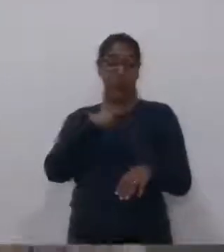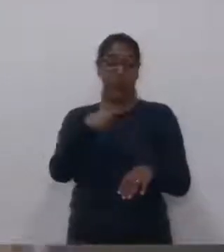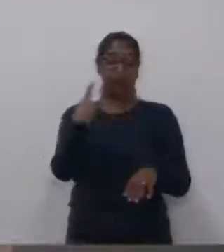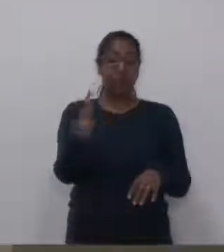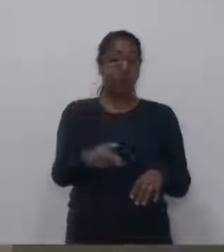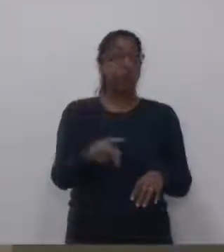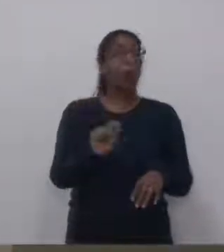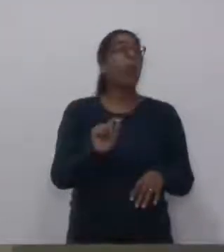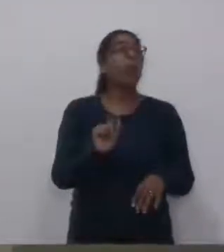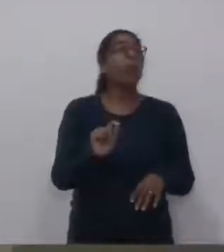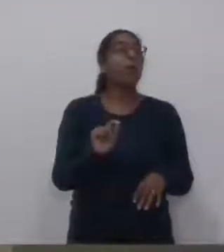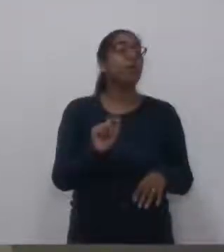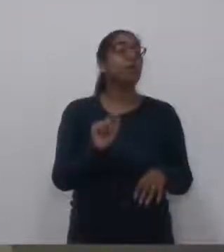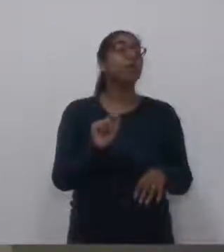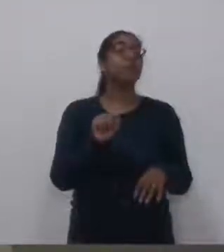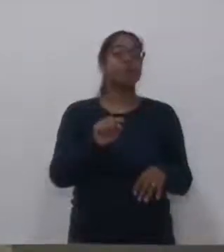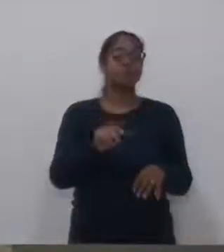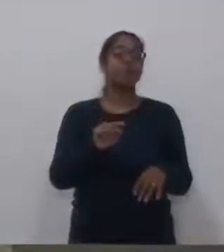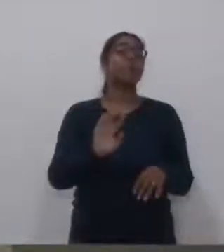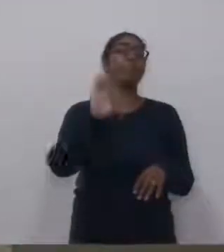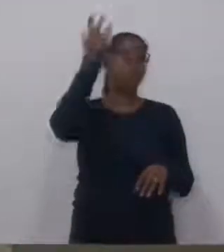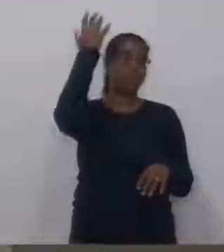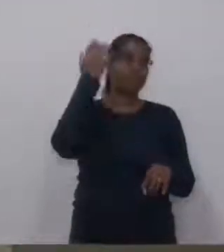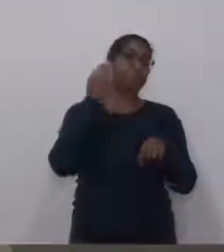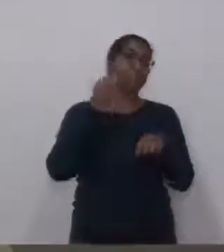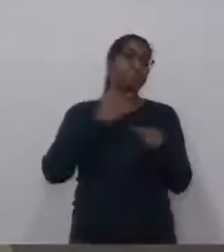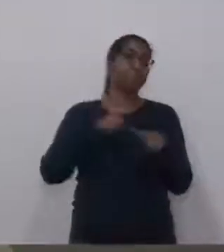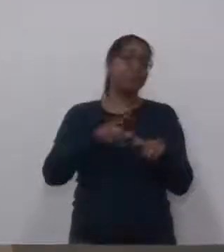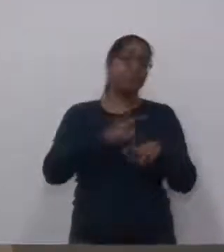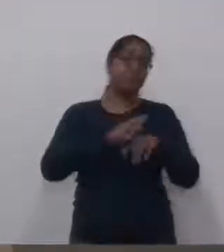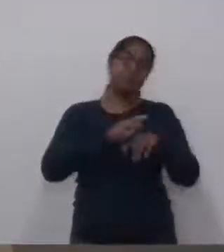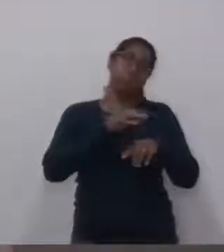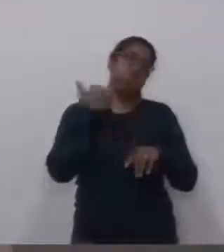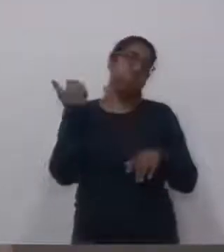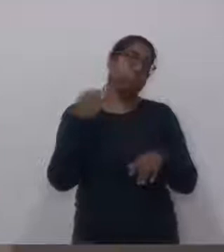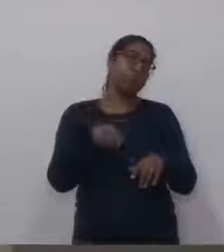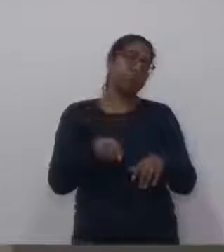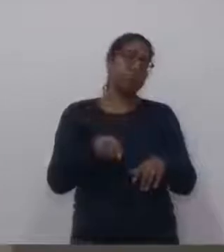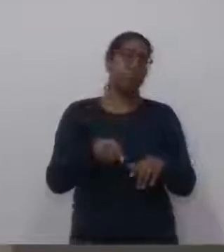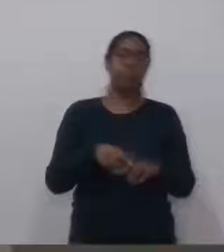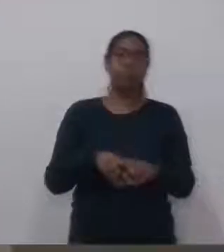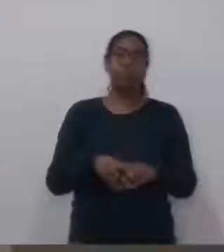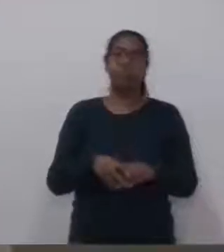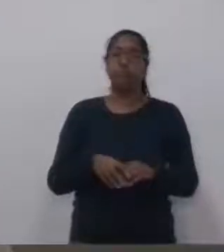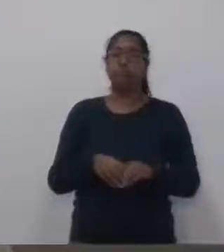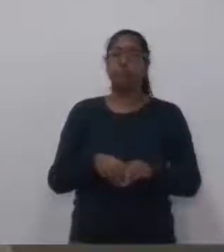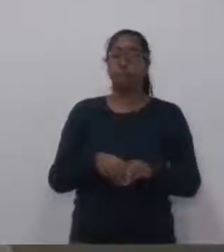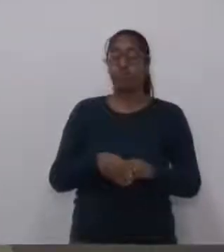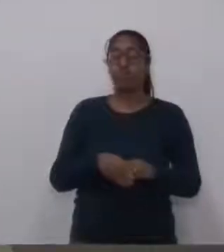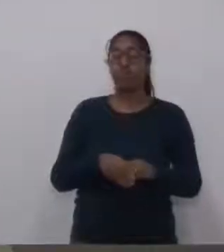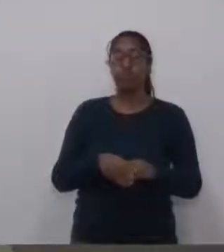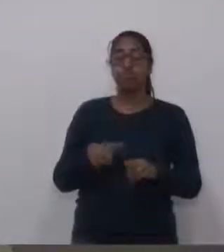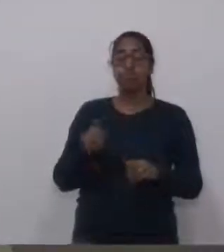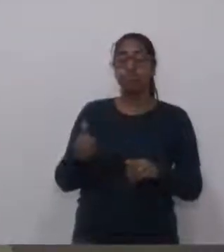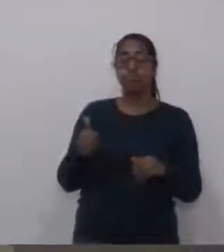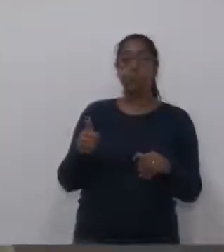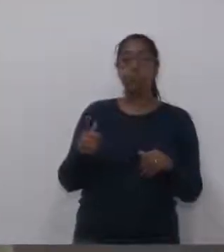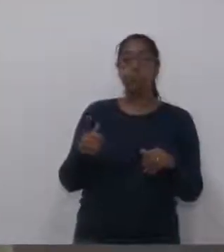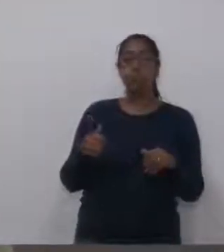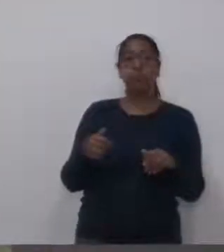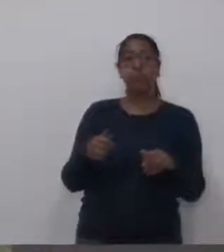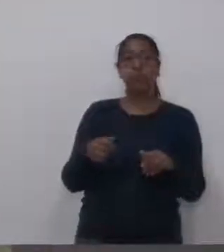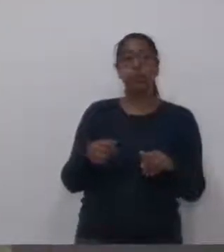E ela bem traz, a Ana também bem ressaltou o trabalho aqui dela. Obrigado pela... E nessa linha ainda do